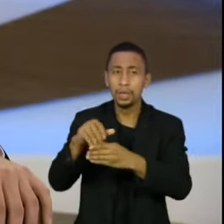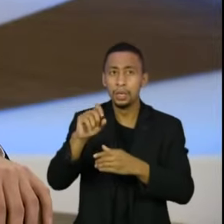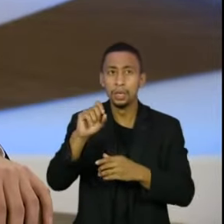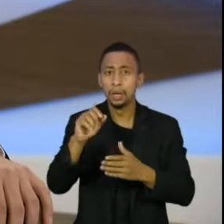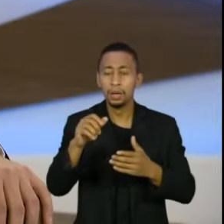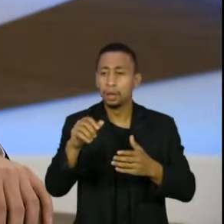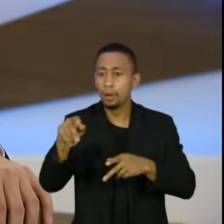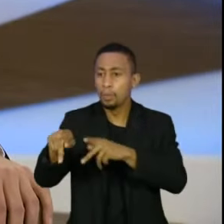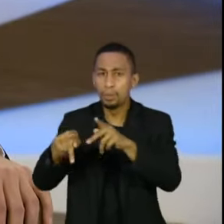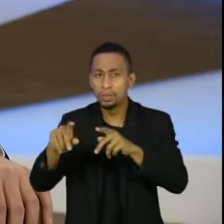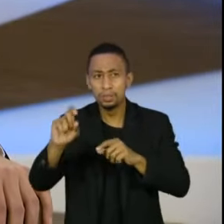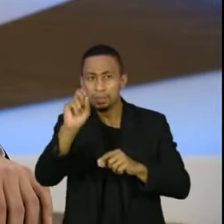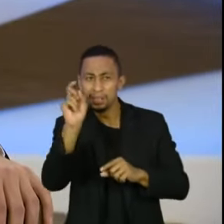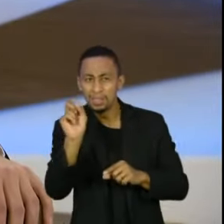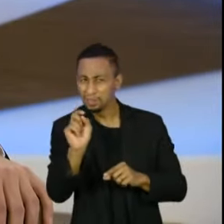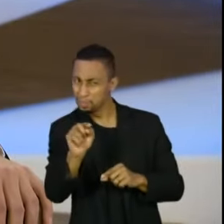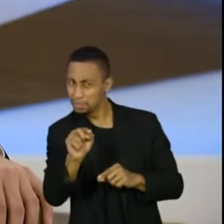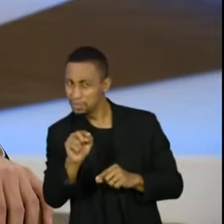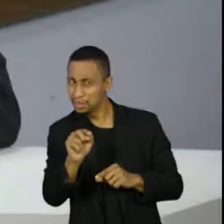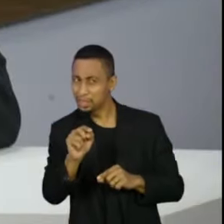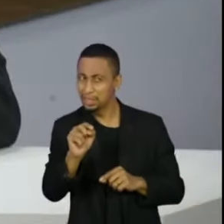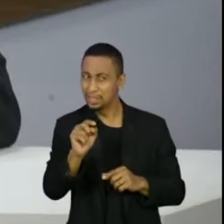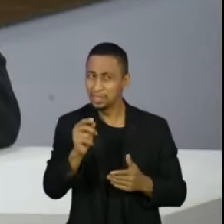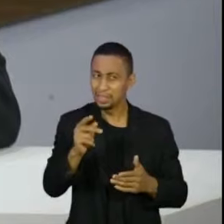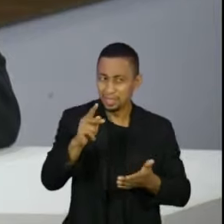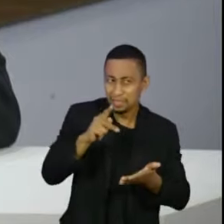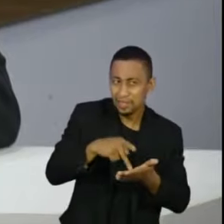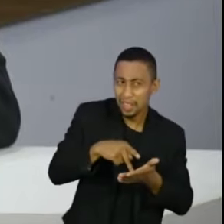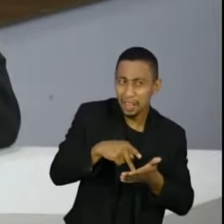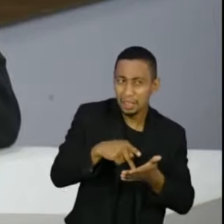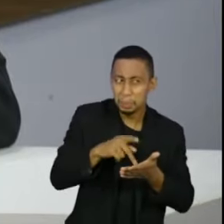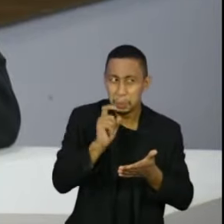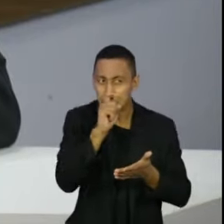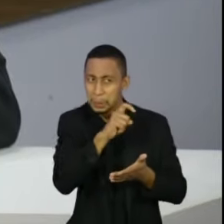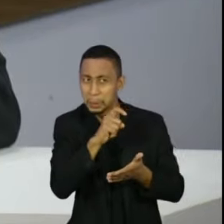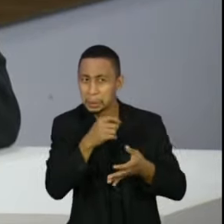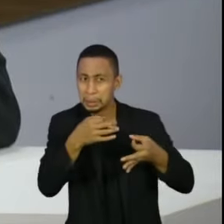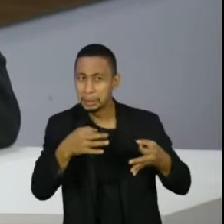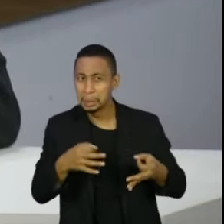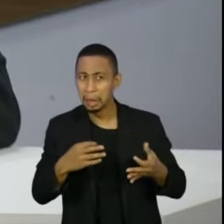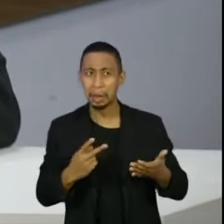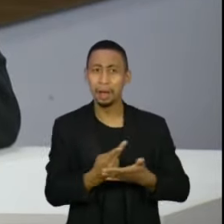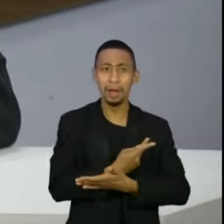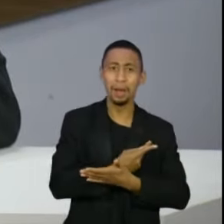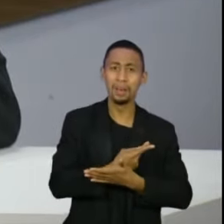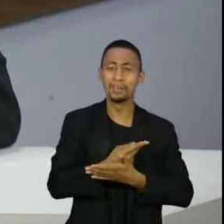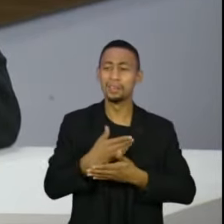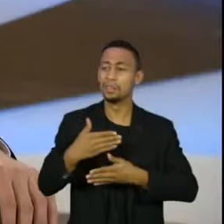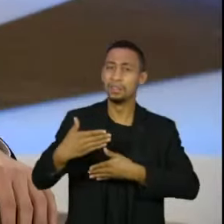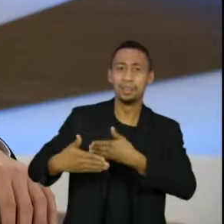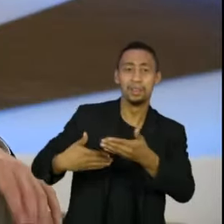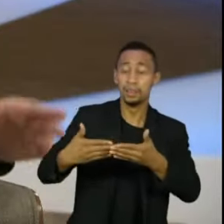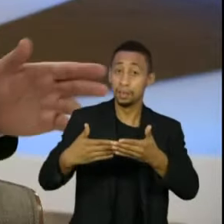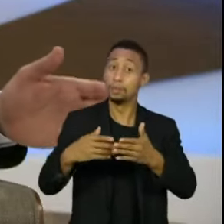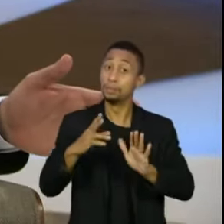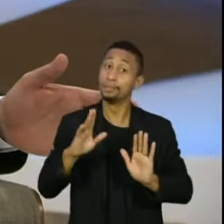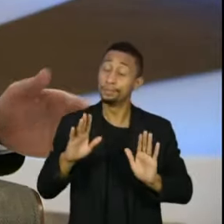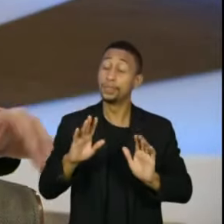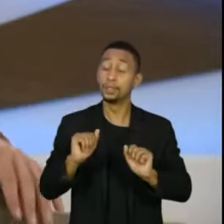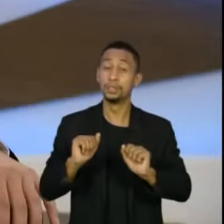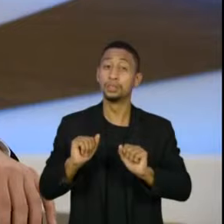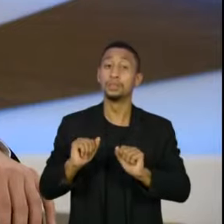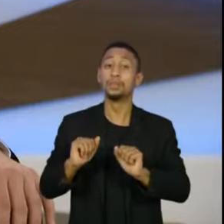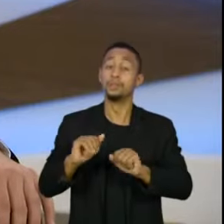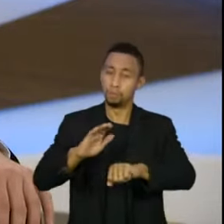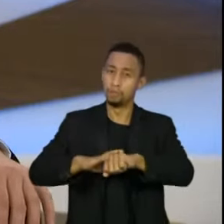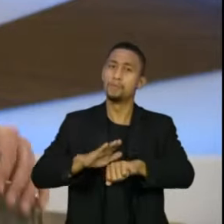essa rigidez do sistema eleitoral e apresentando, eventualmente, supostos indícios de que isso aconteça, vamos permitir que